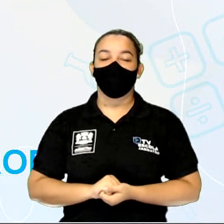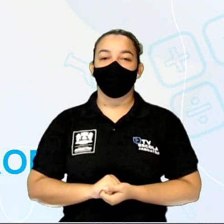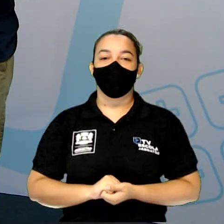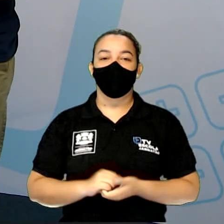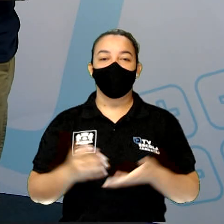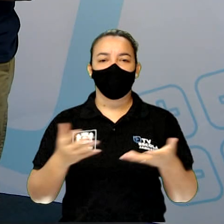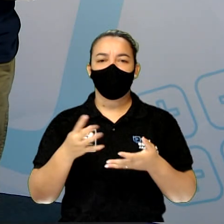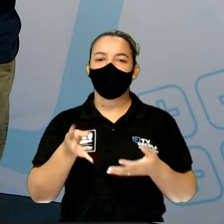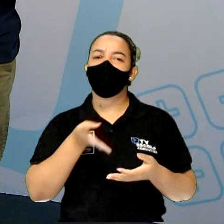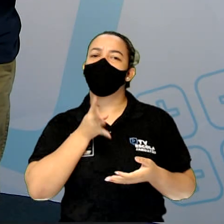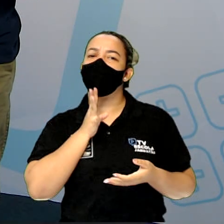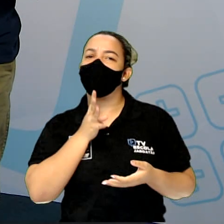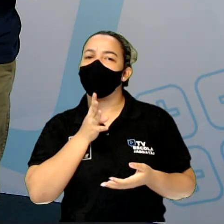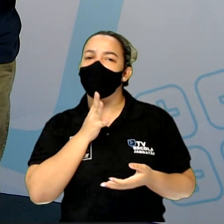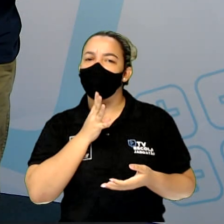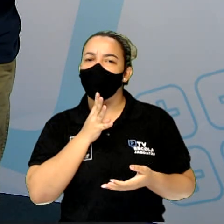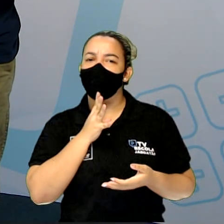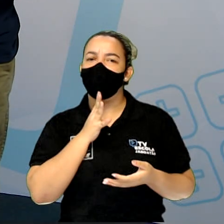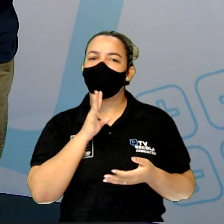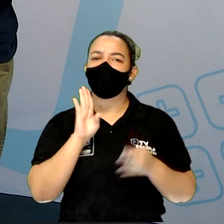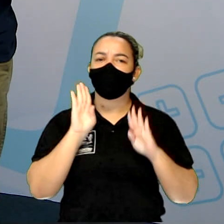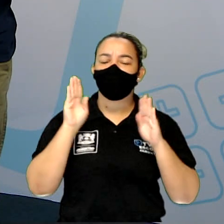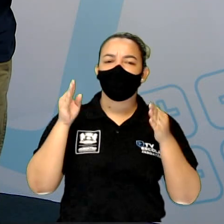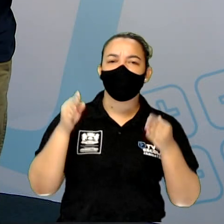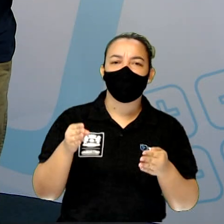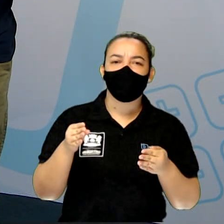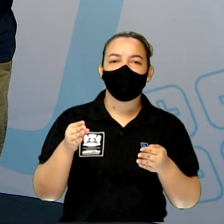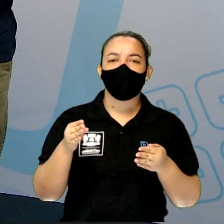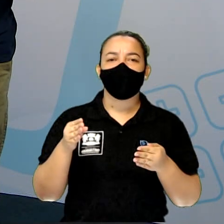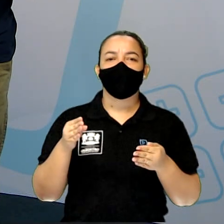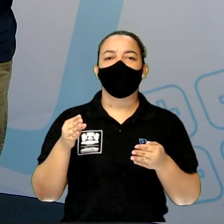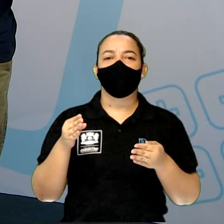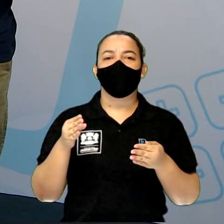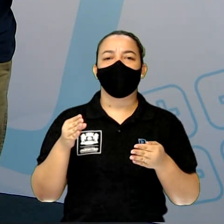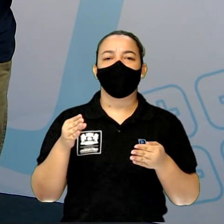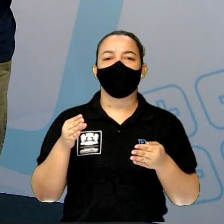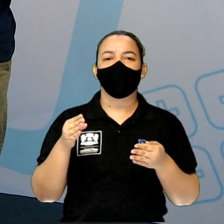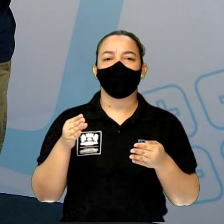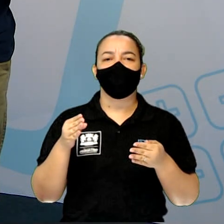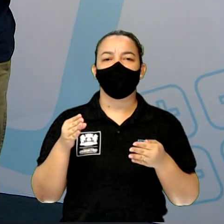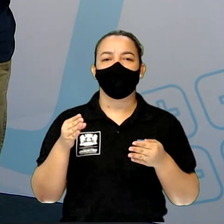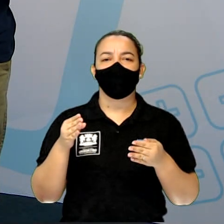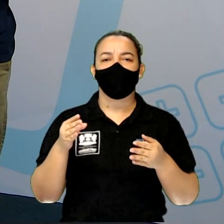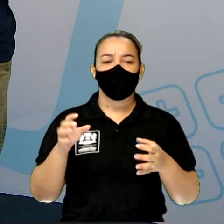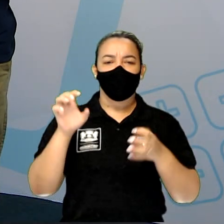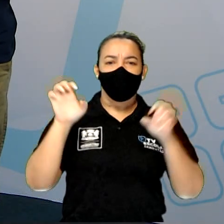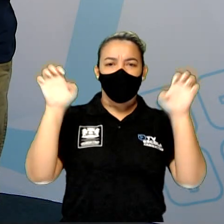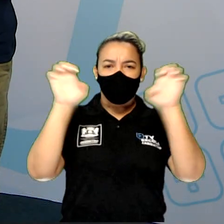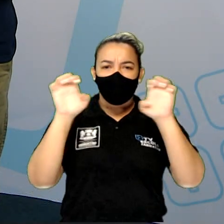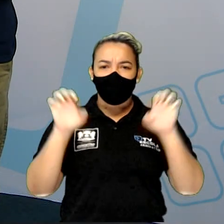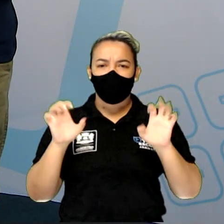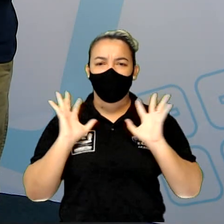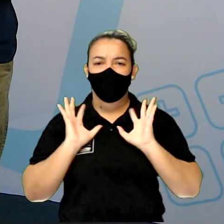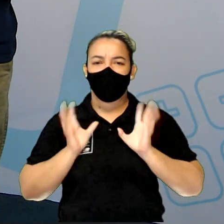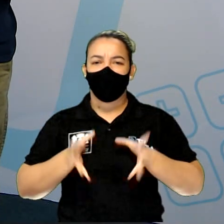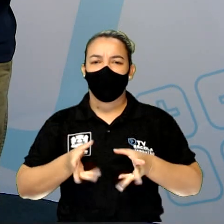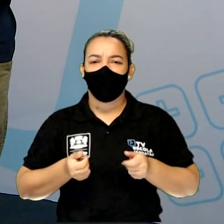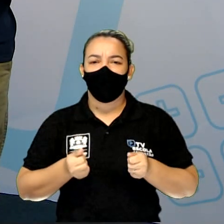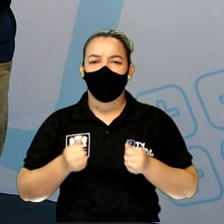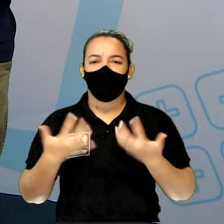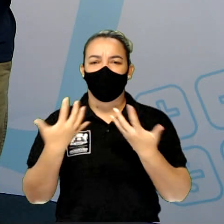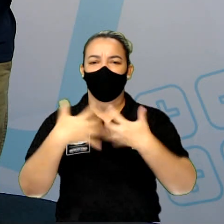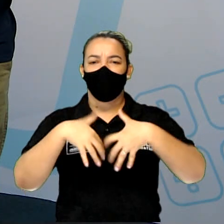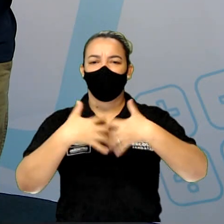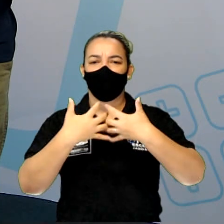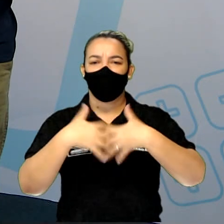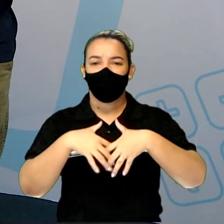conhecimento, a gente particionou em aspectos naturais e logo em seguida a